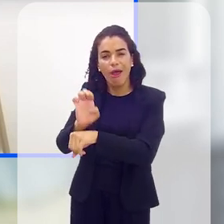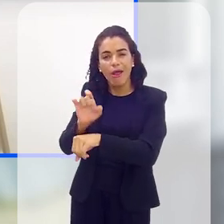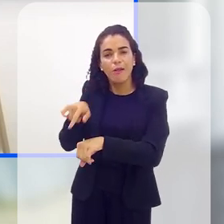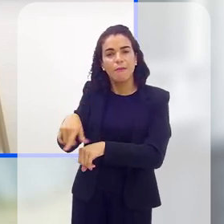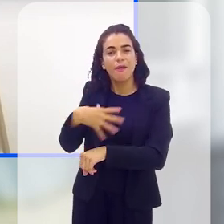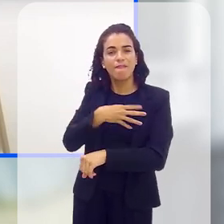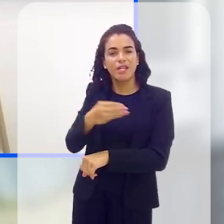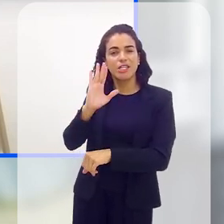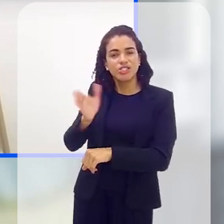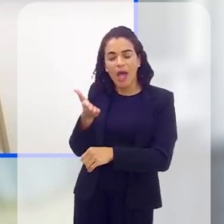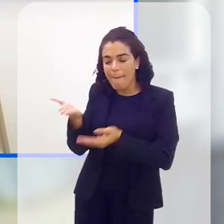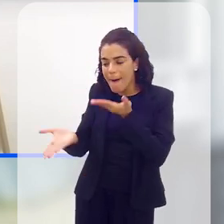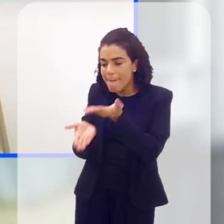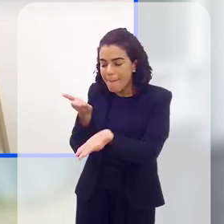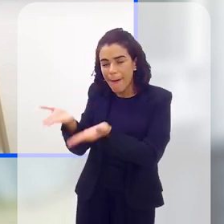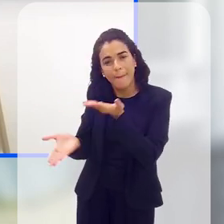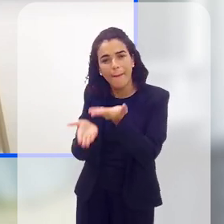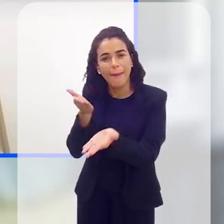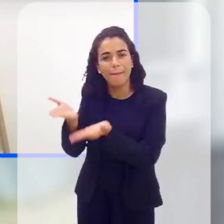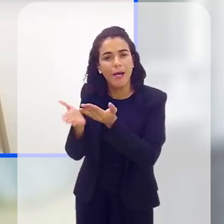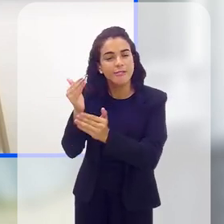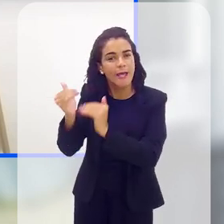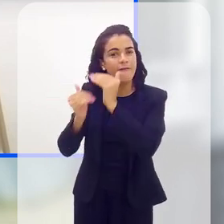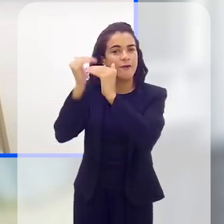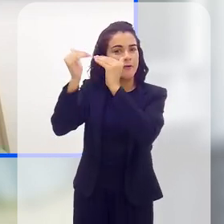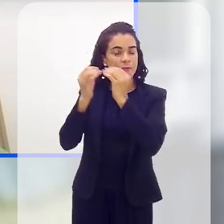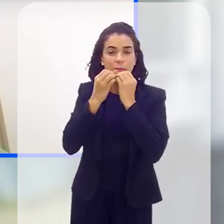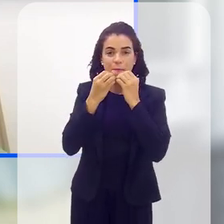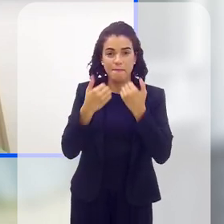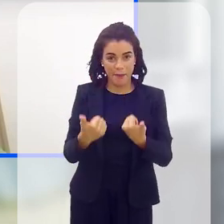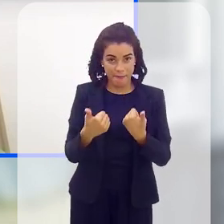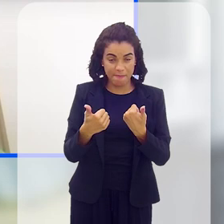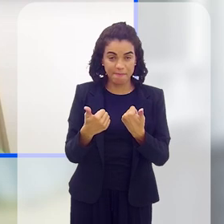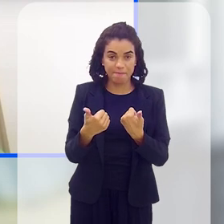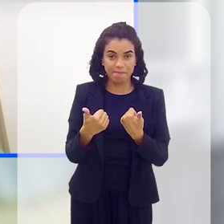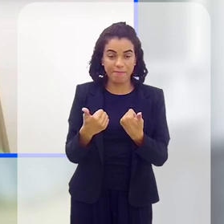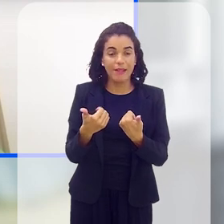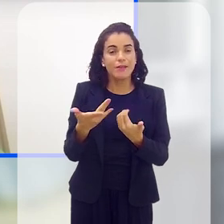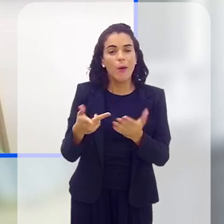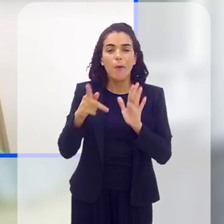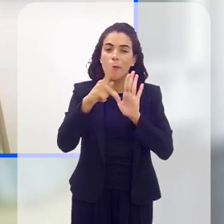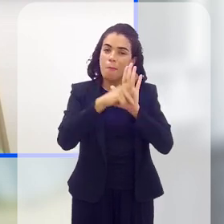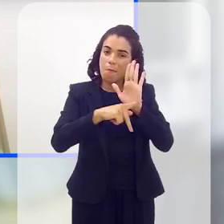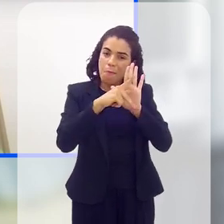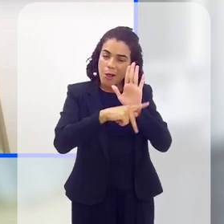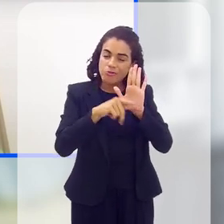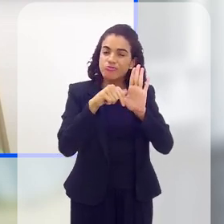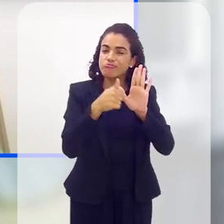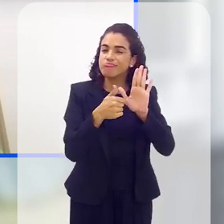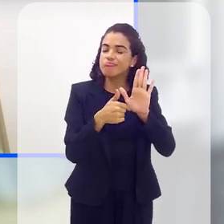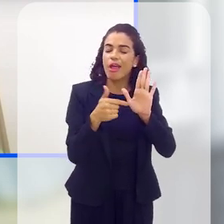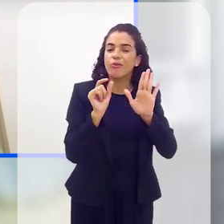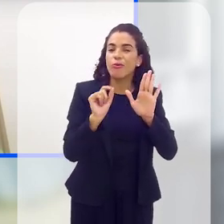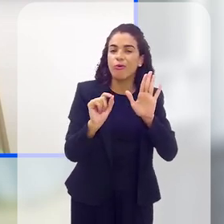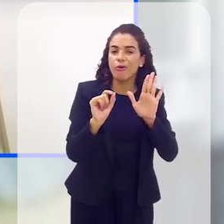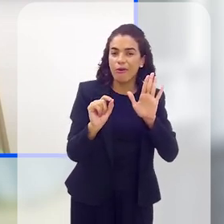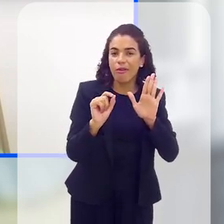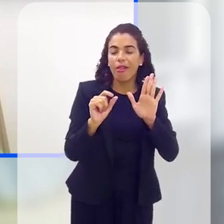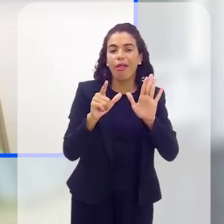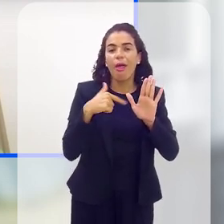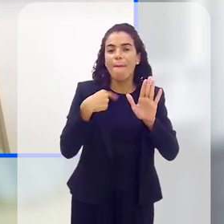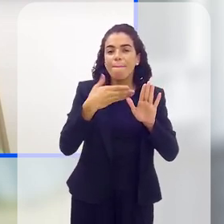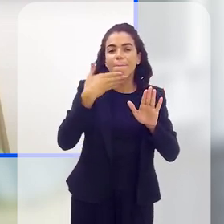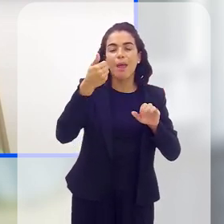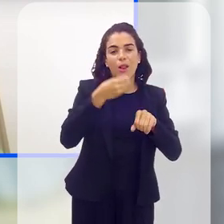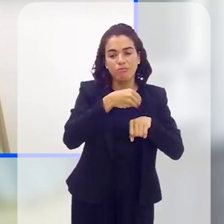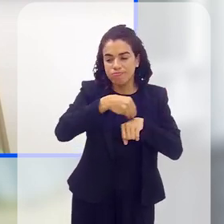muito bem e evoluindo muito bem. Então, assim, esse projeto, para mim, é uma forma da gente levar